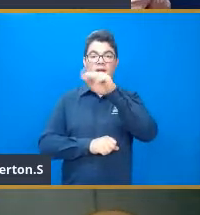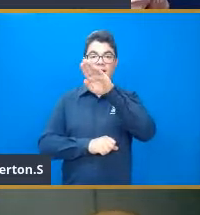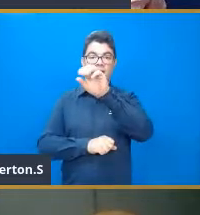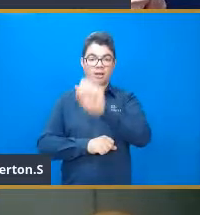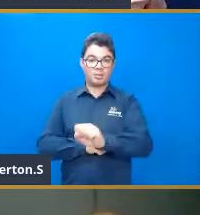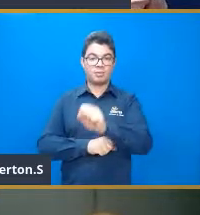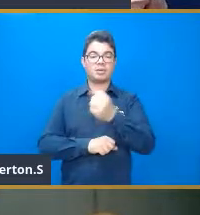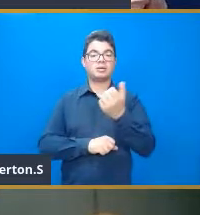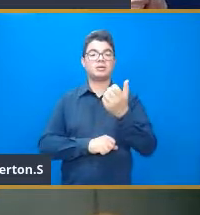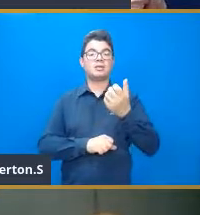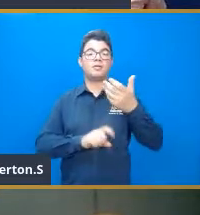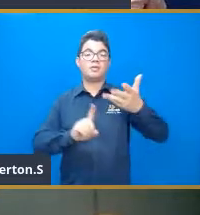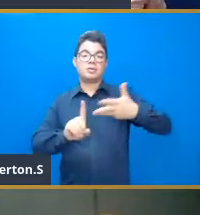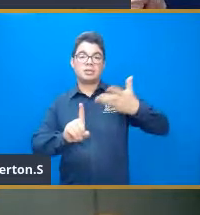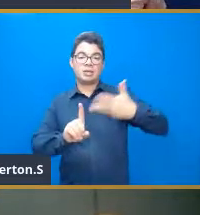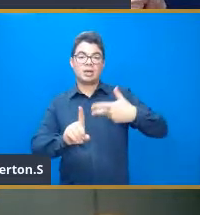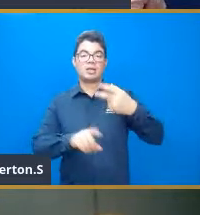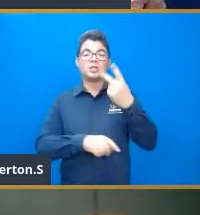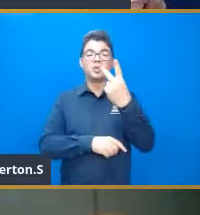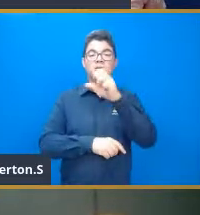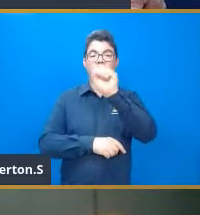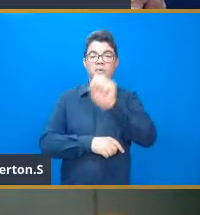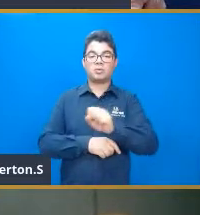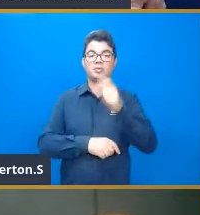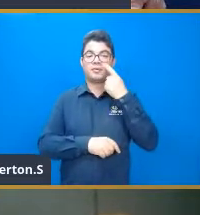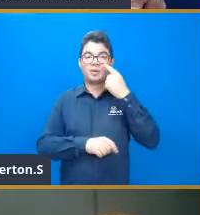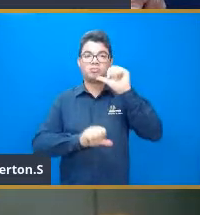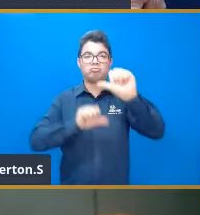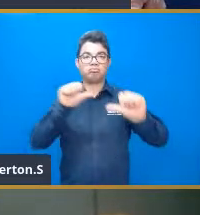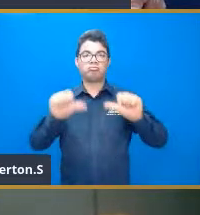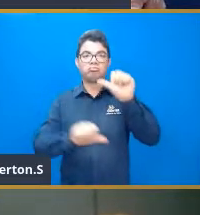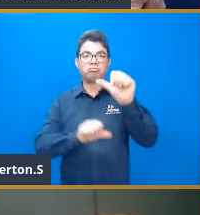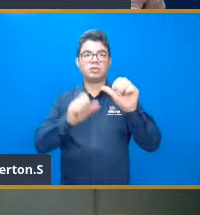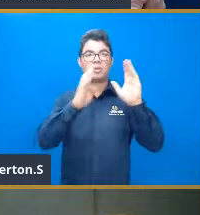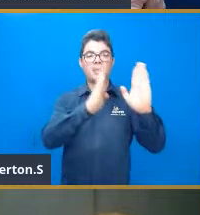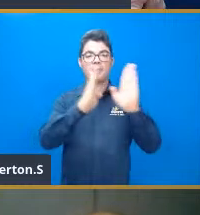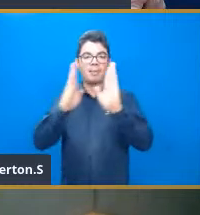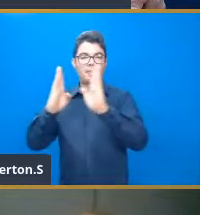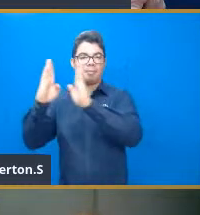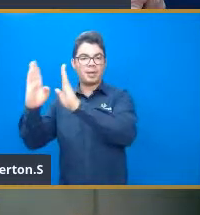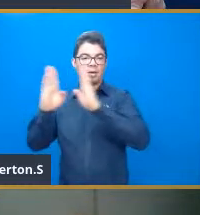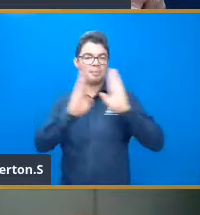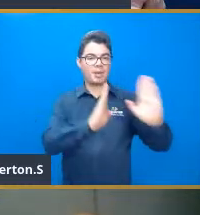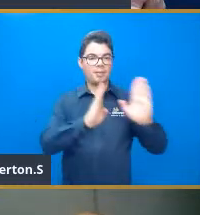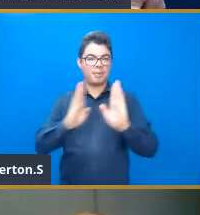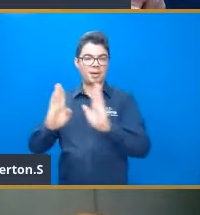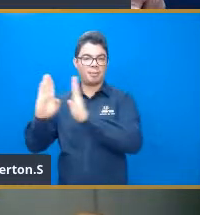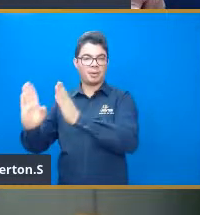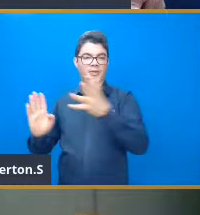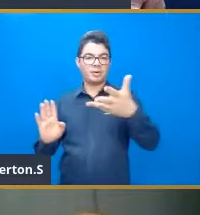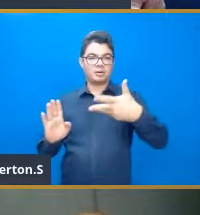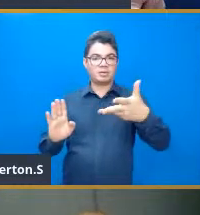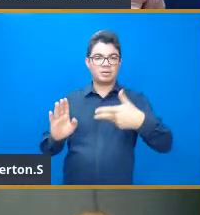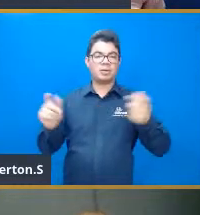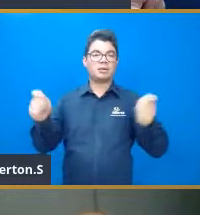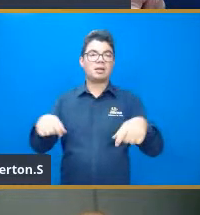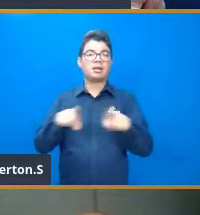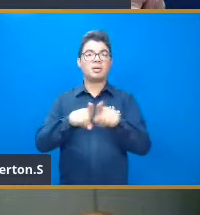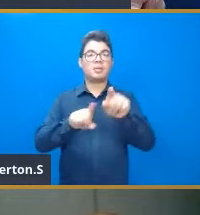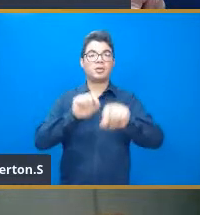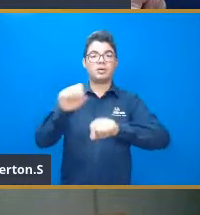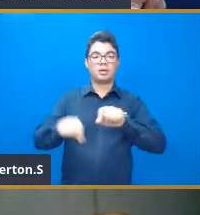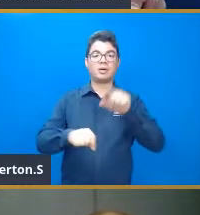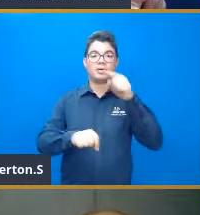a velocidade, de contração, dois. E assim por diante. Então, aqui, para cada peso ali, nós temos uma certa velocidade. Então, o primeiro passo, vamos fazer um gráfico, né, e na